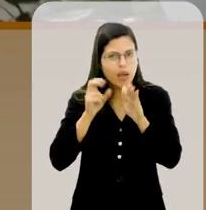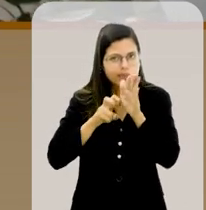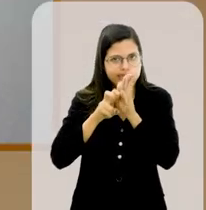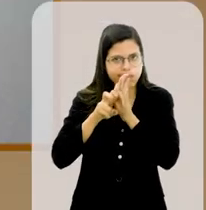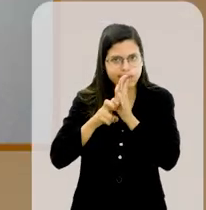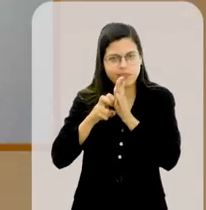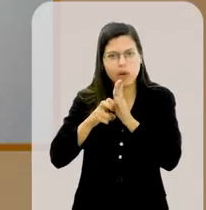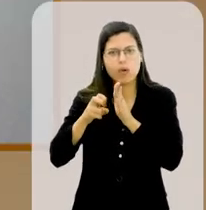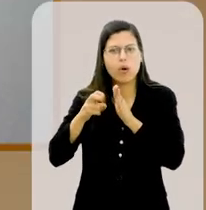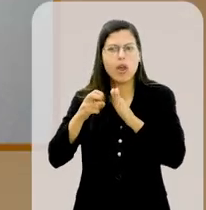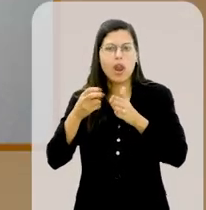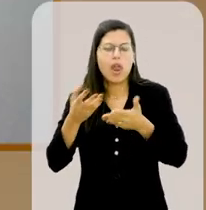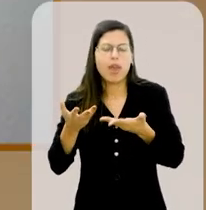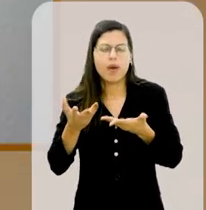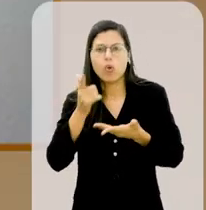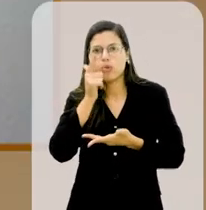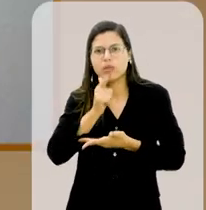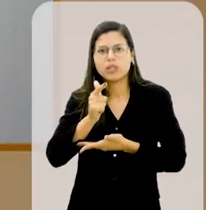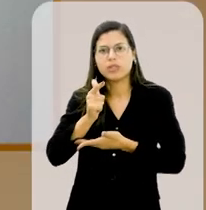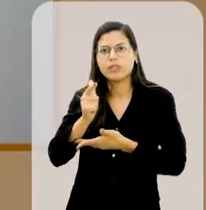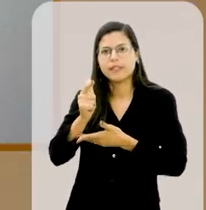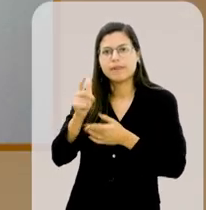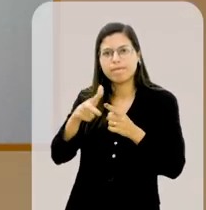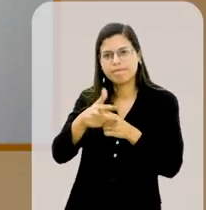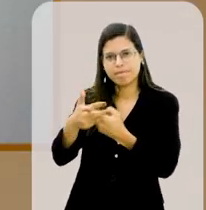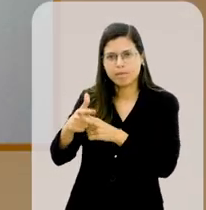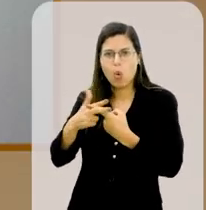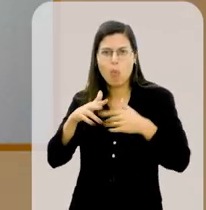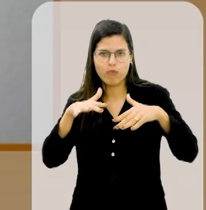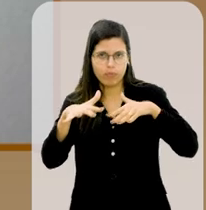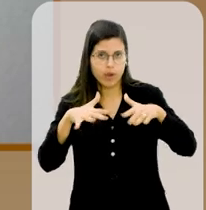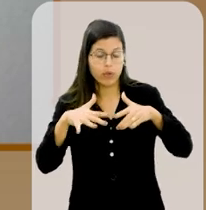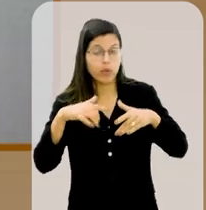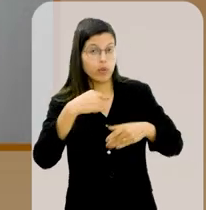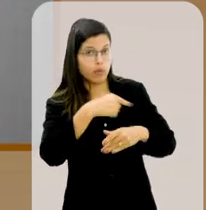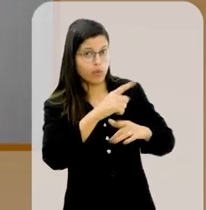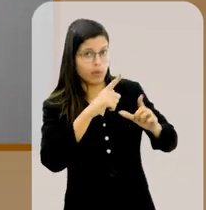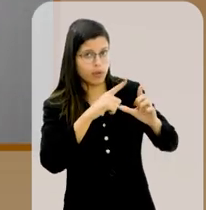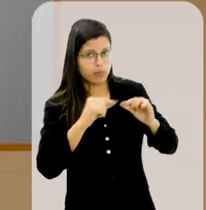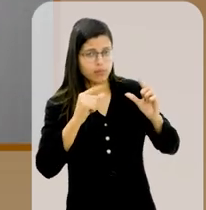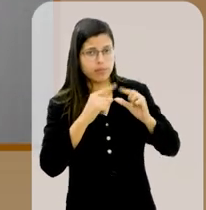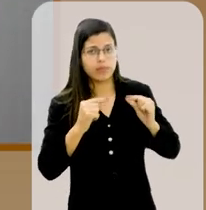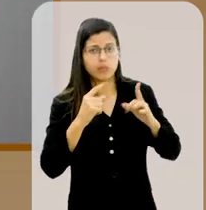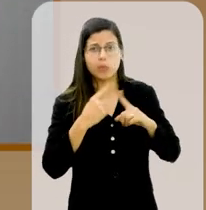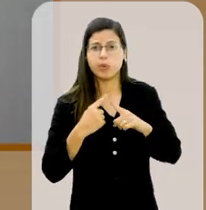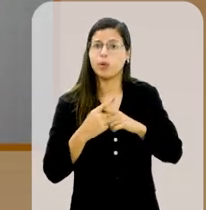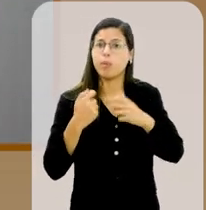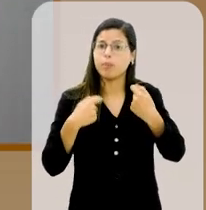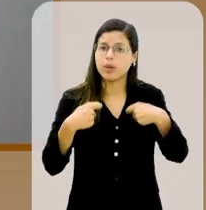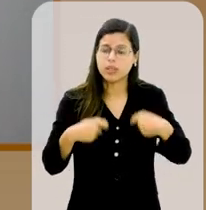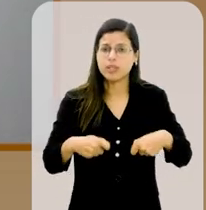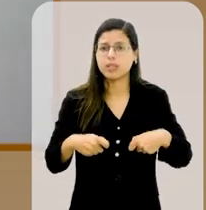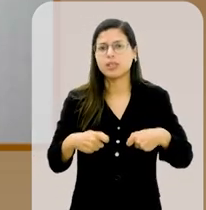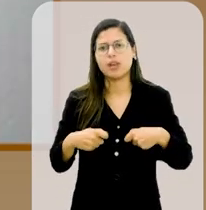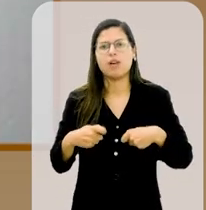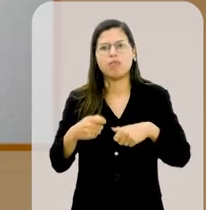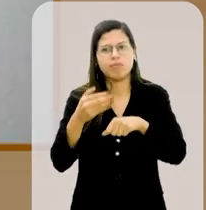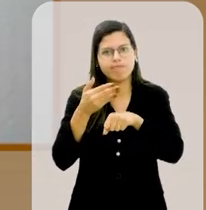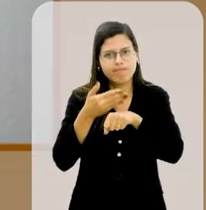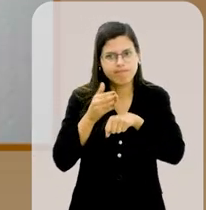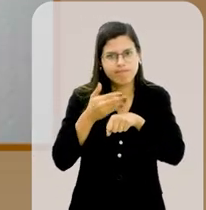Então, eu fui para Brasília porque eu precisava me reabilitar.